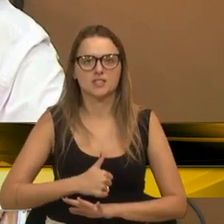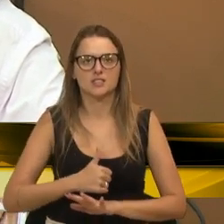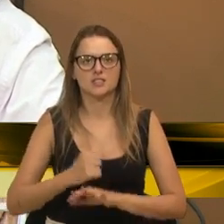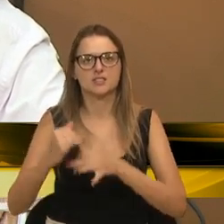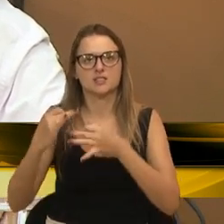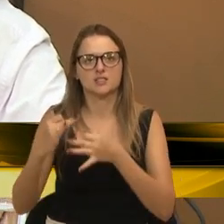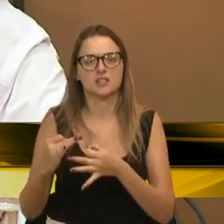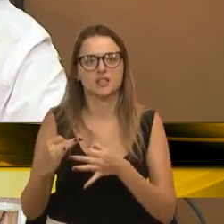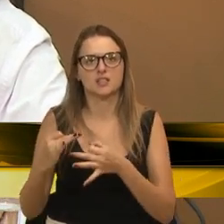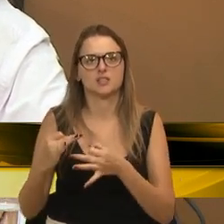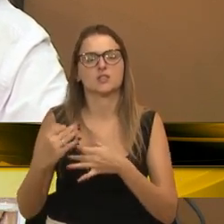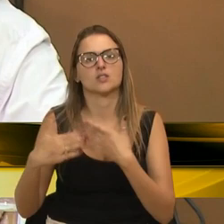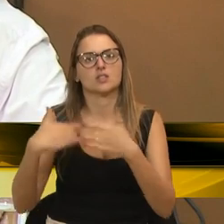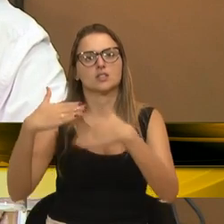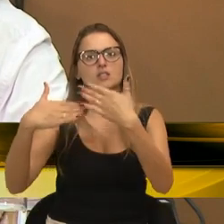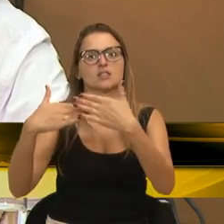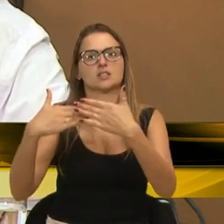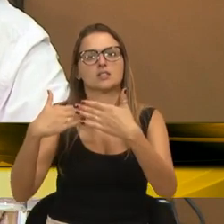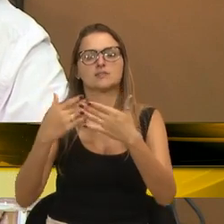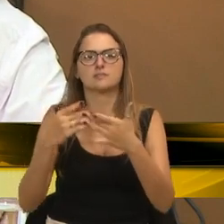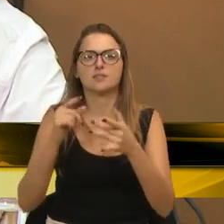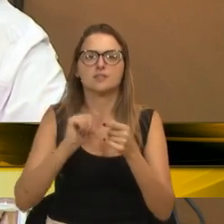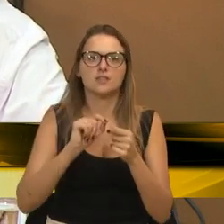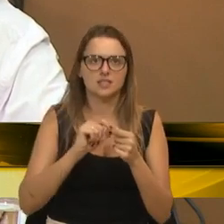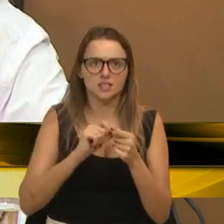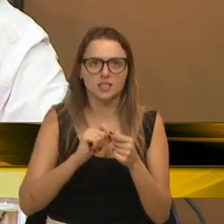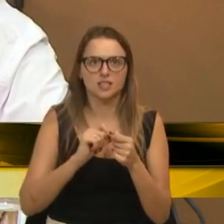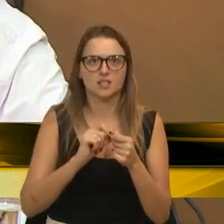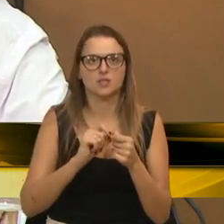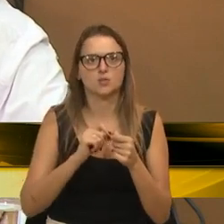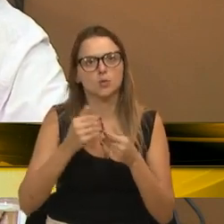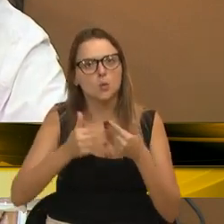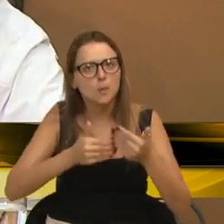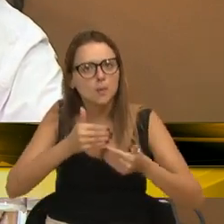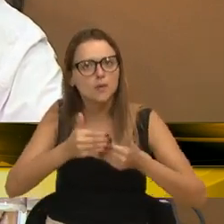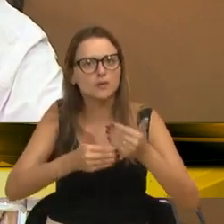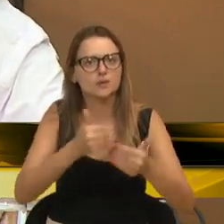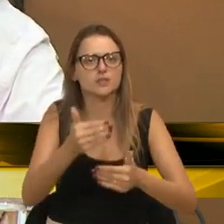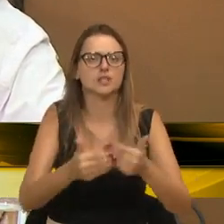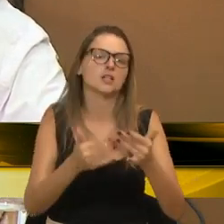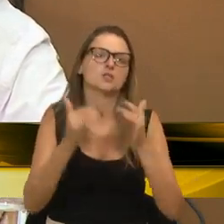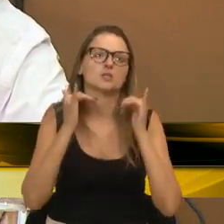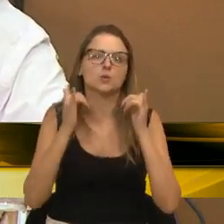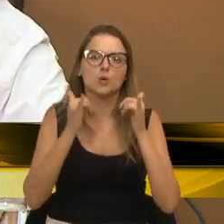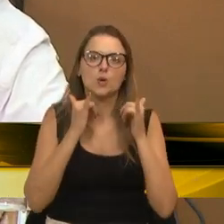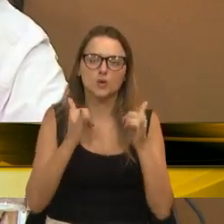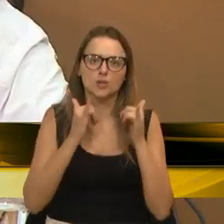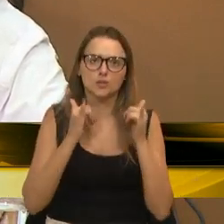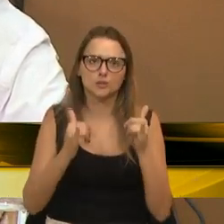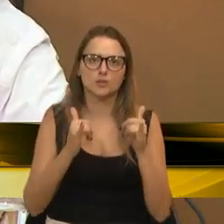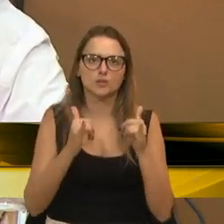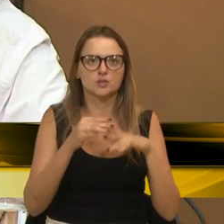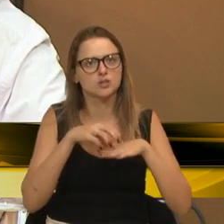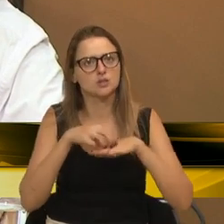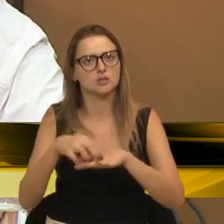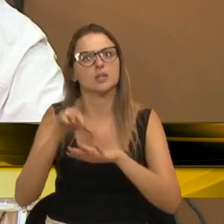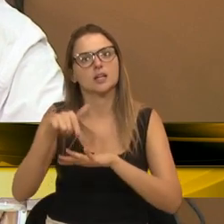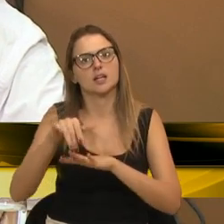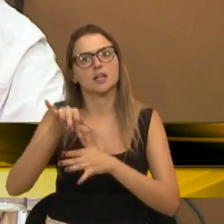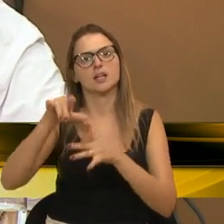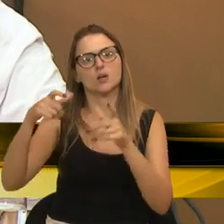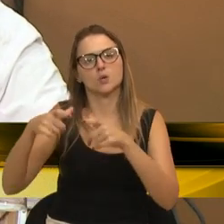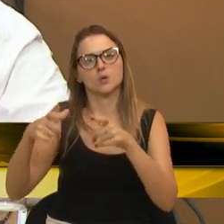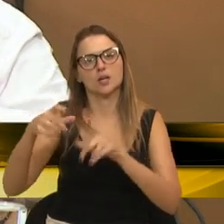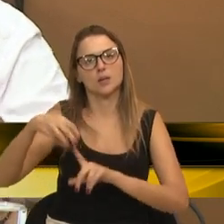as empresas que estavam saindo dali, dar os primeiros passos, o ônibus itinerante, mas aí era o centro de